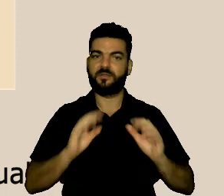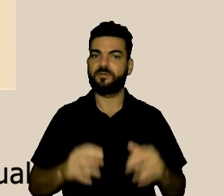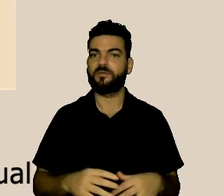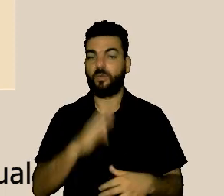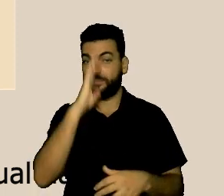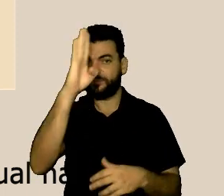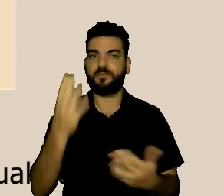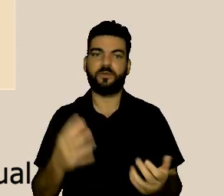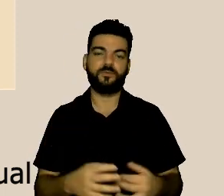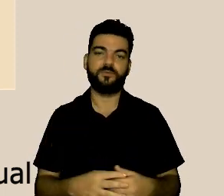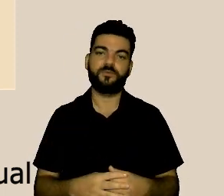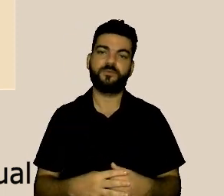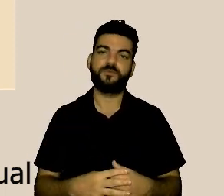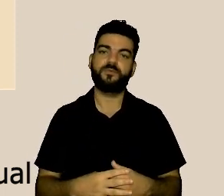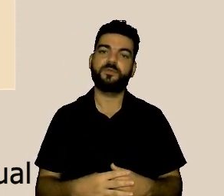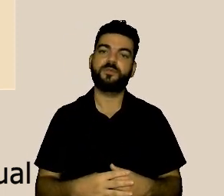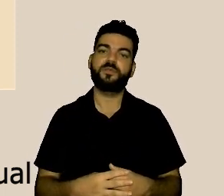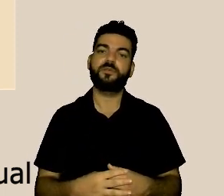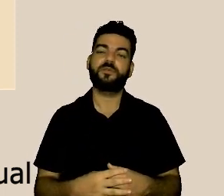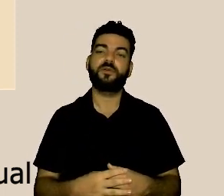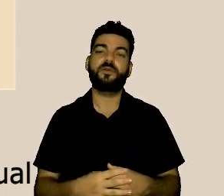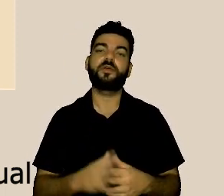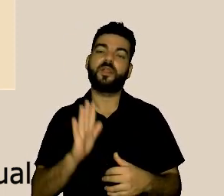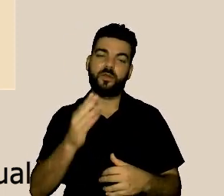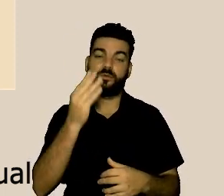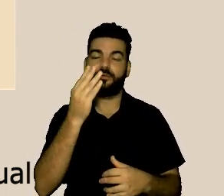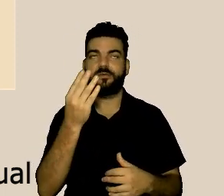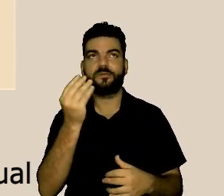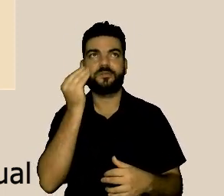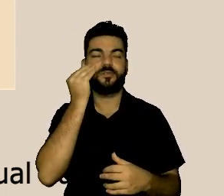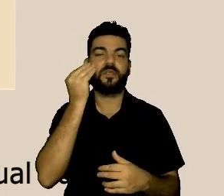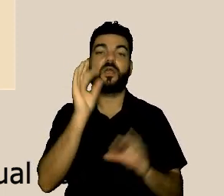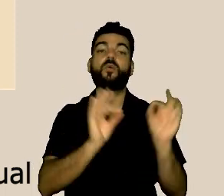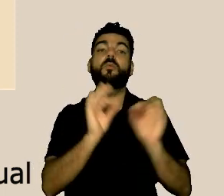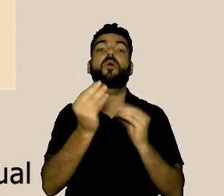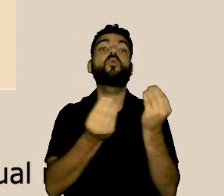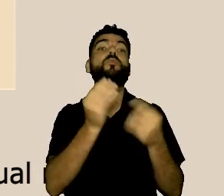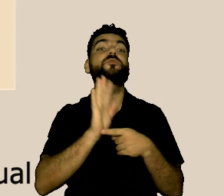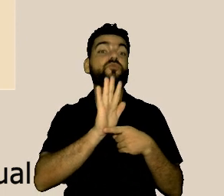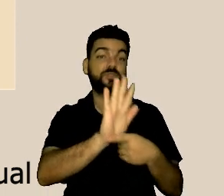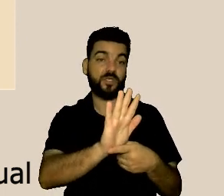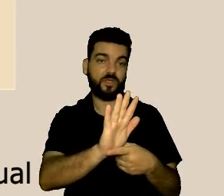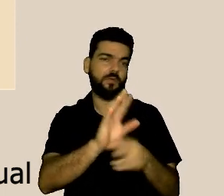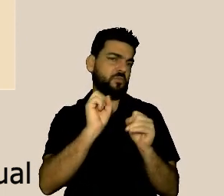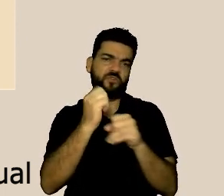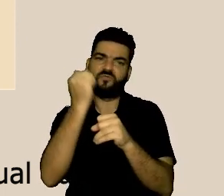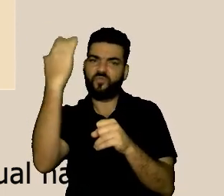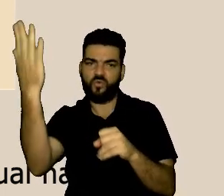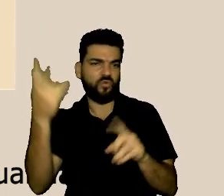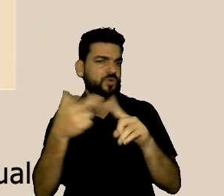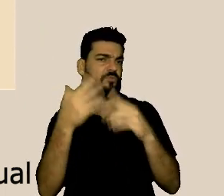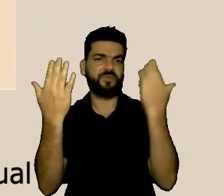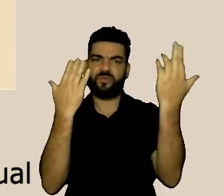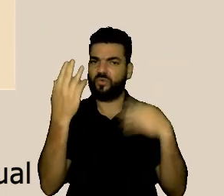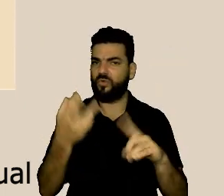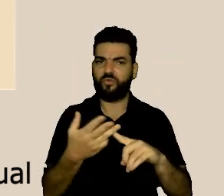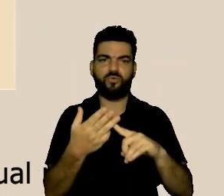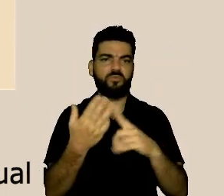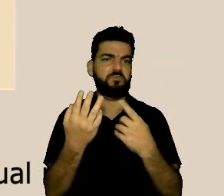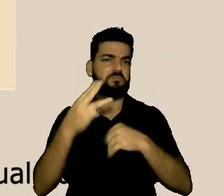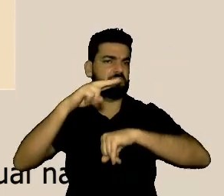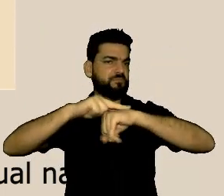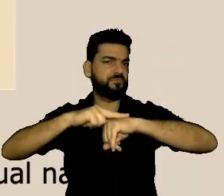ação é buscar uma ajuda, uma ajuda externa, um psicólogo, um psiquiatra,